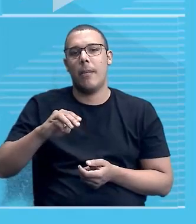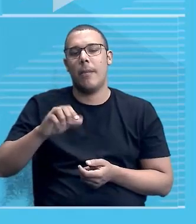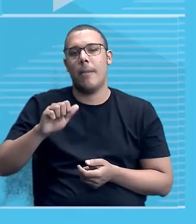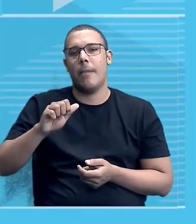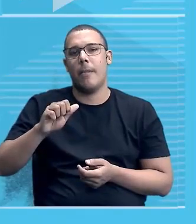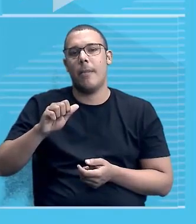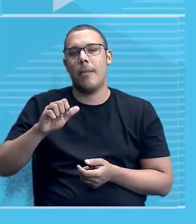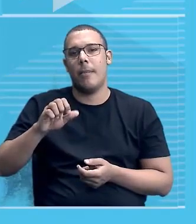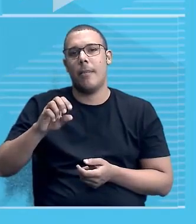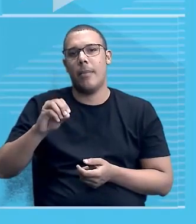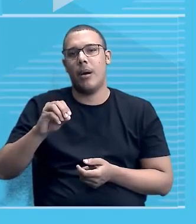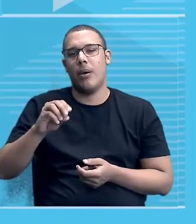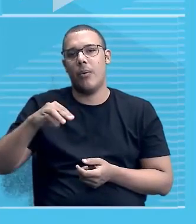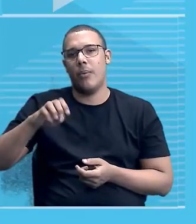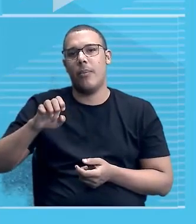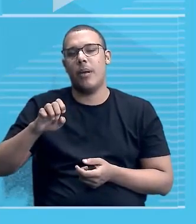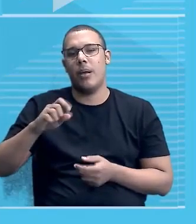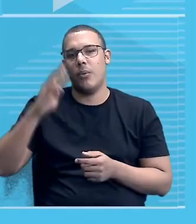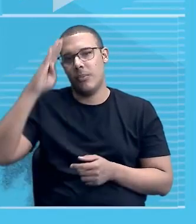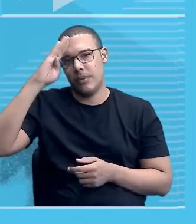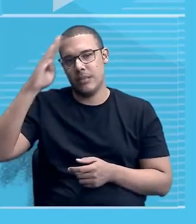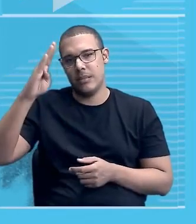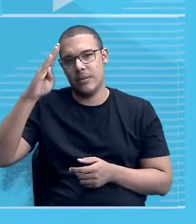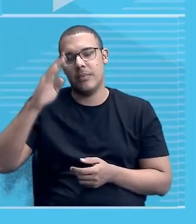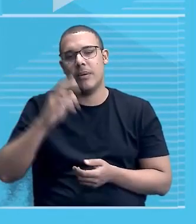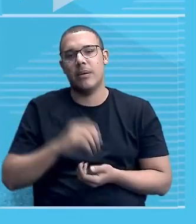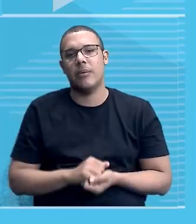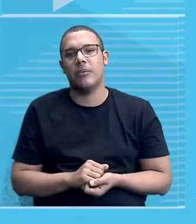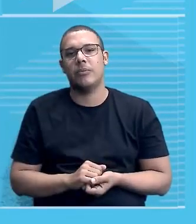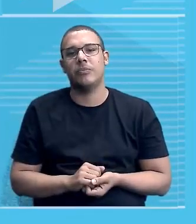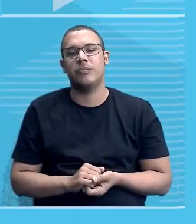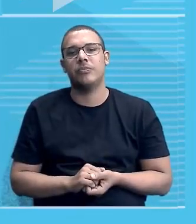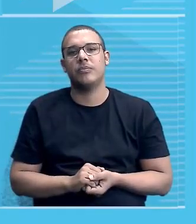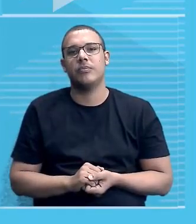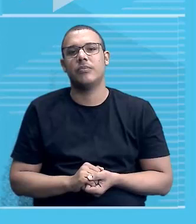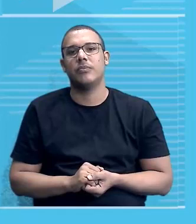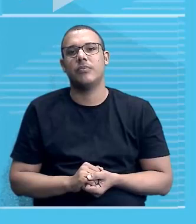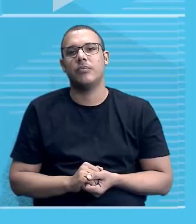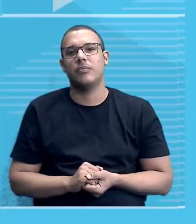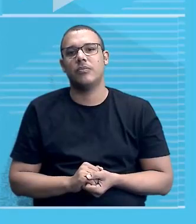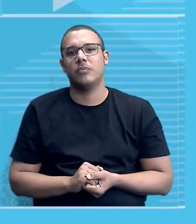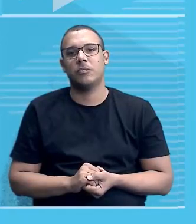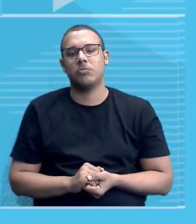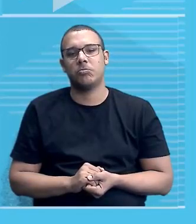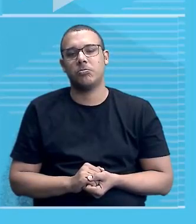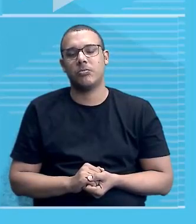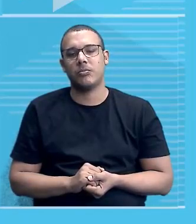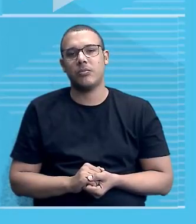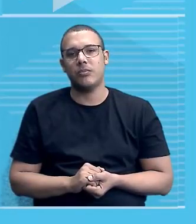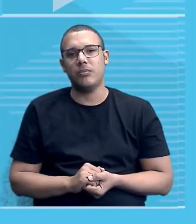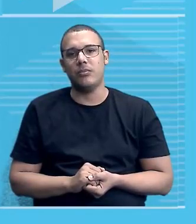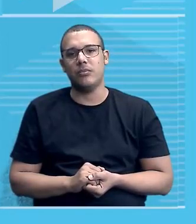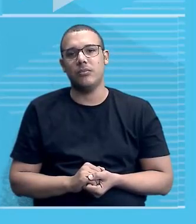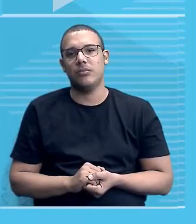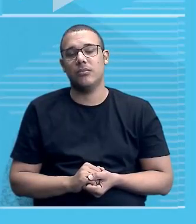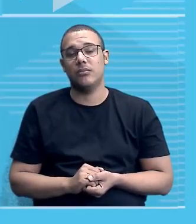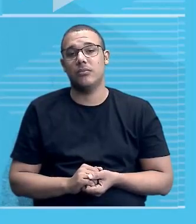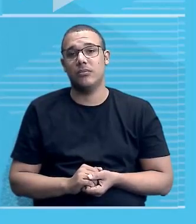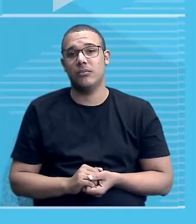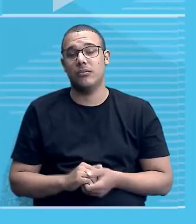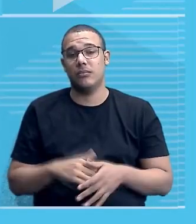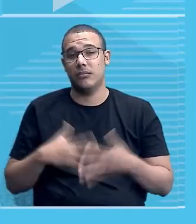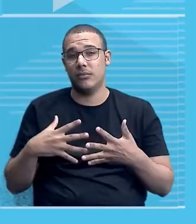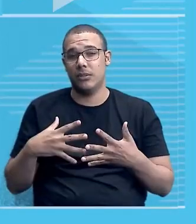profeta, tá certo? As bases do islamismo. E aí, quando você mistura